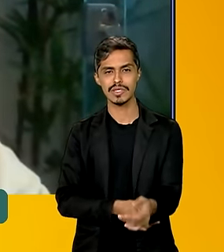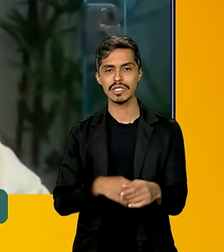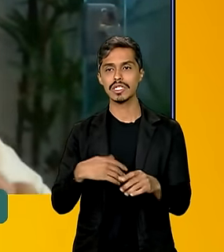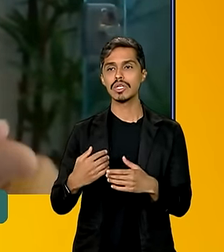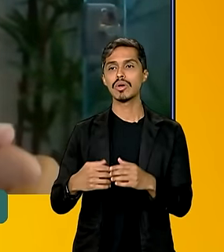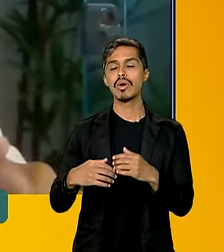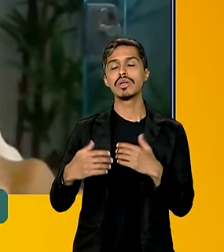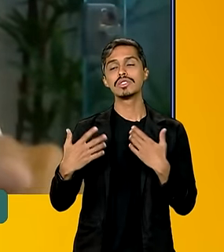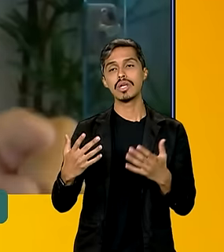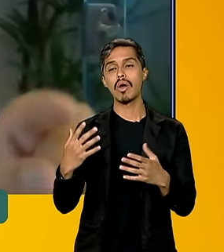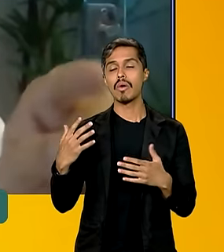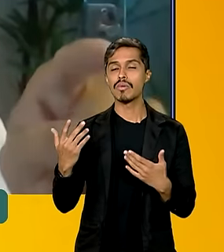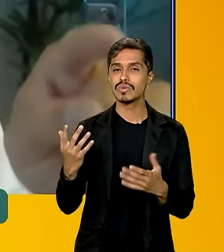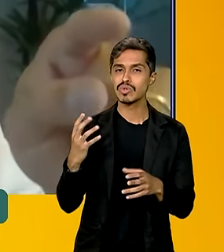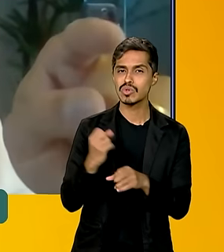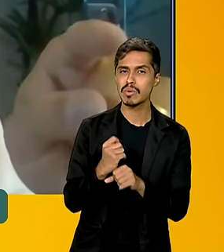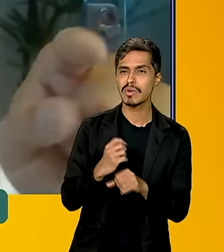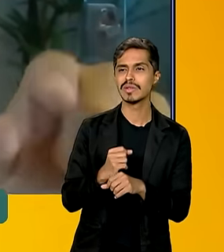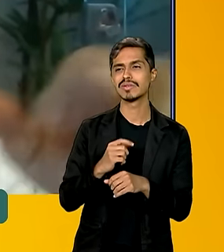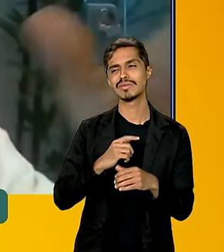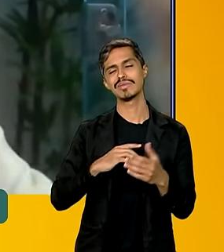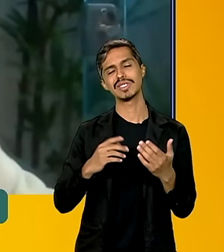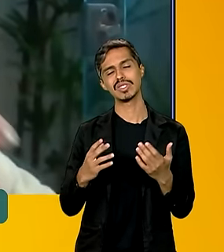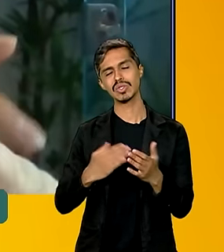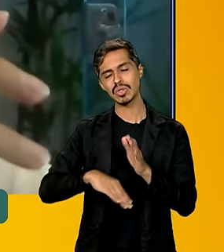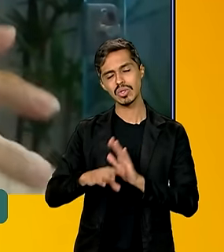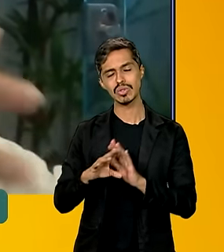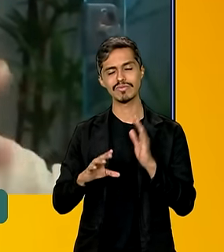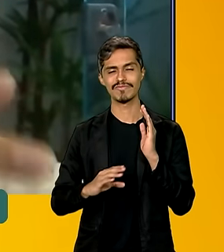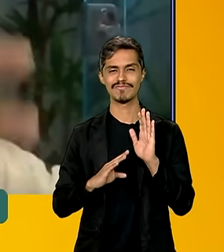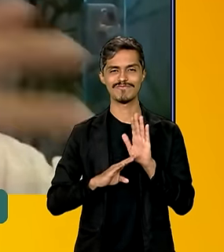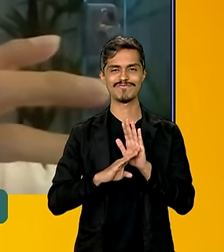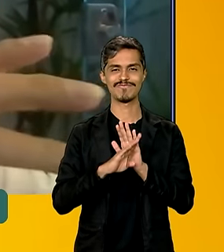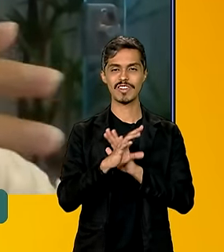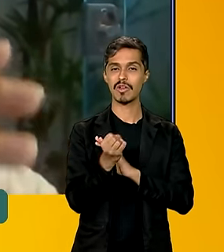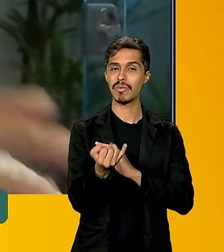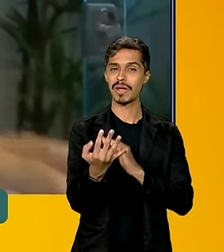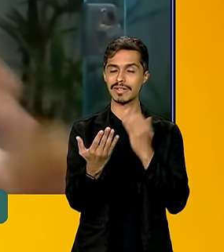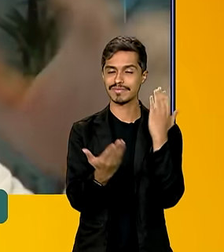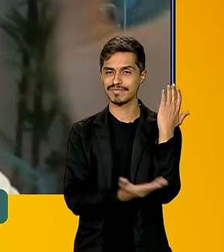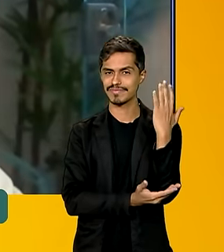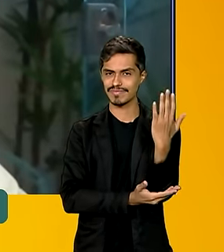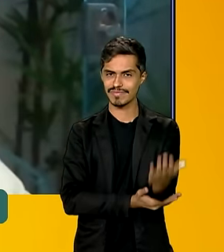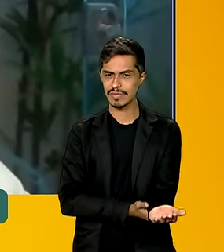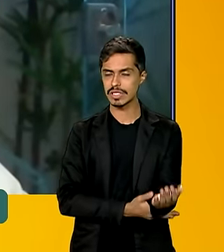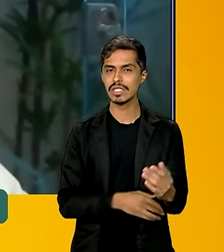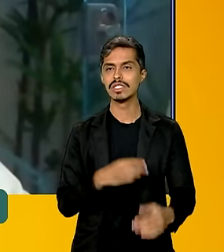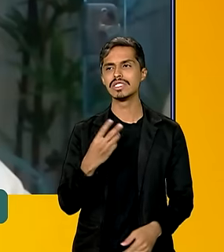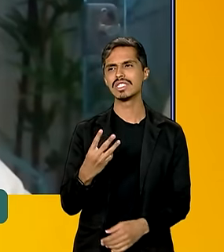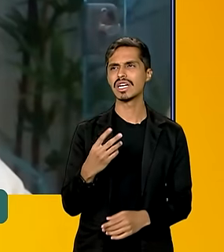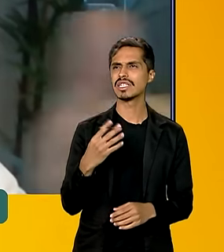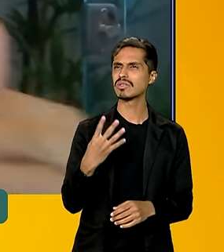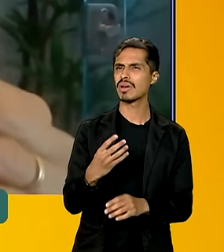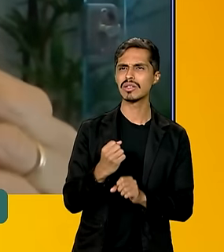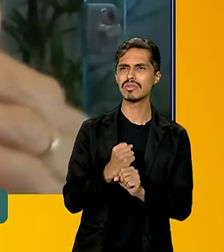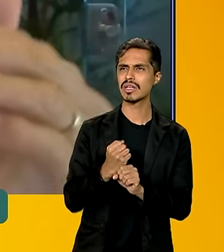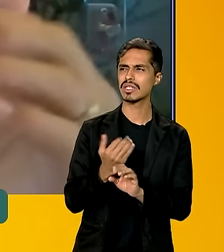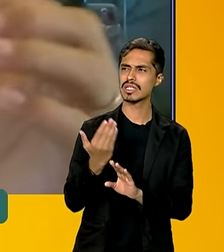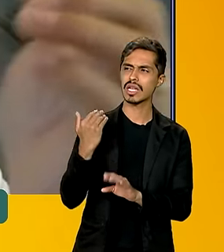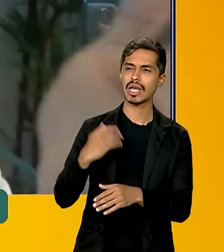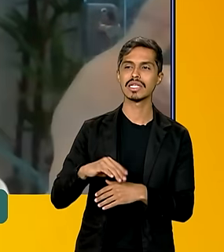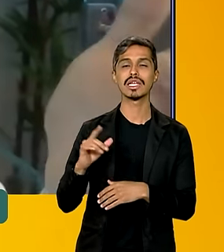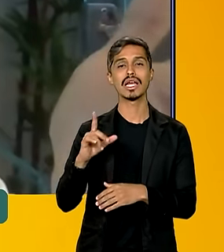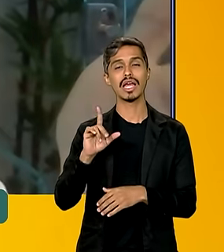ilegal teve um crescimento. A maioria do desmatamento há três, quatro, cinco anos atrás eram desmatamentos ilegais e agora